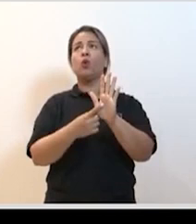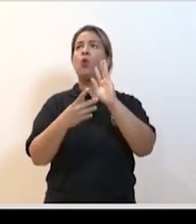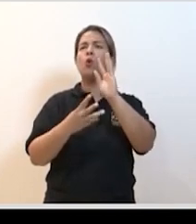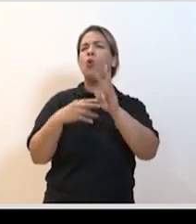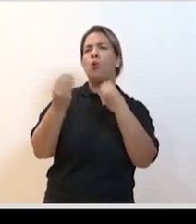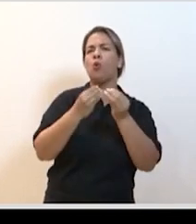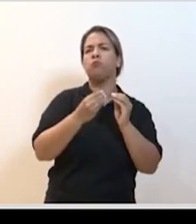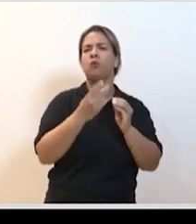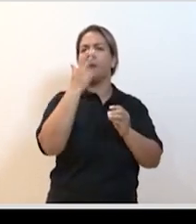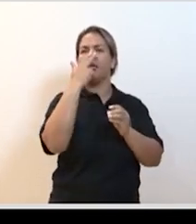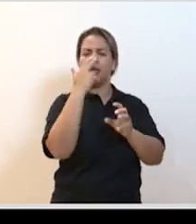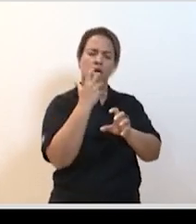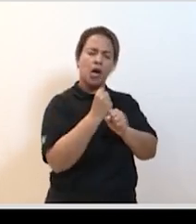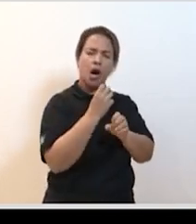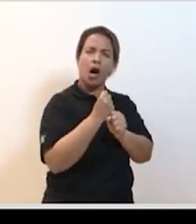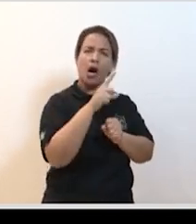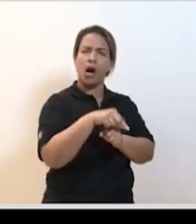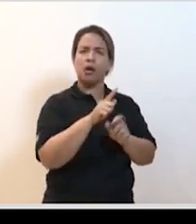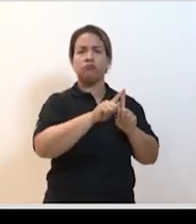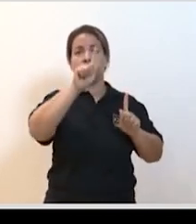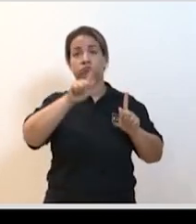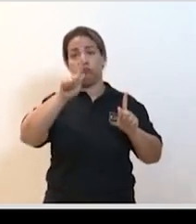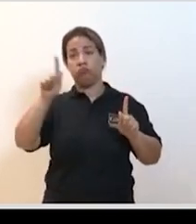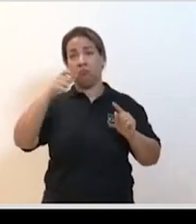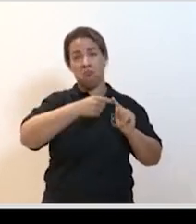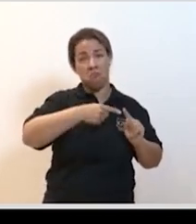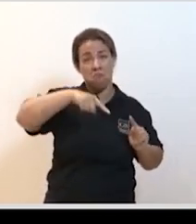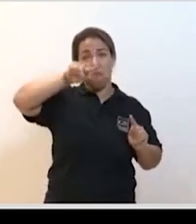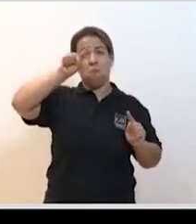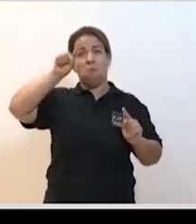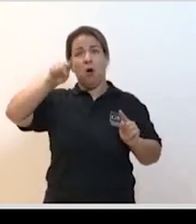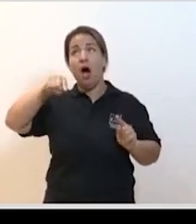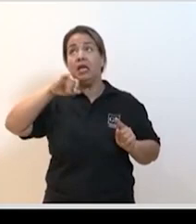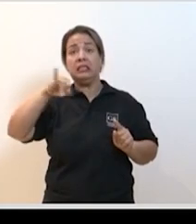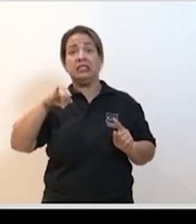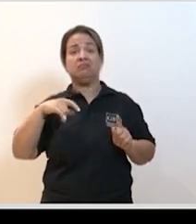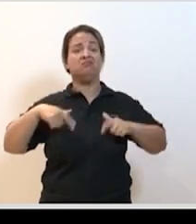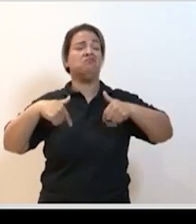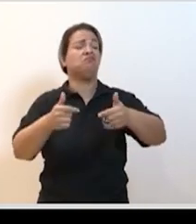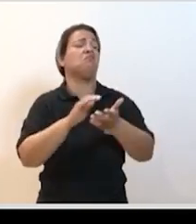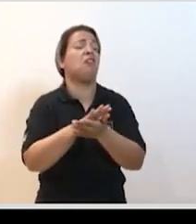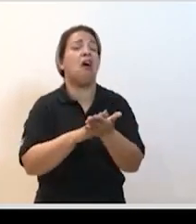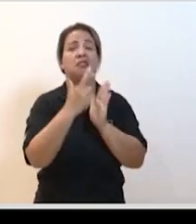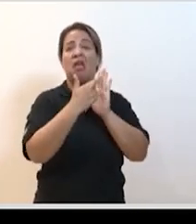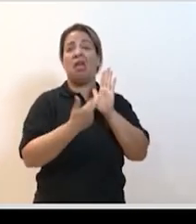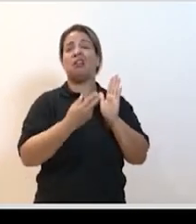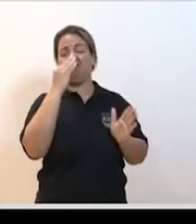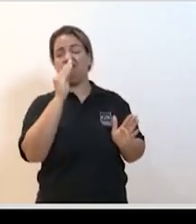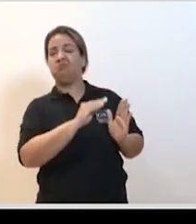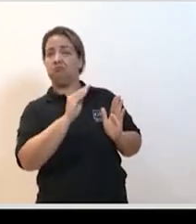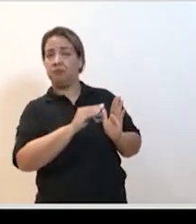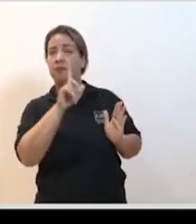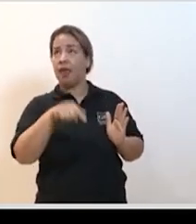um modelo matemático o gráfico esse pico é o que acontece se nada for feito e em laranja a gente começa a